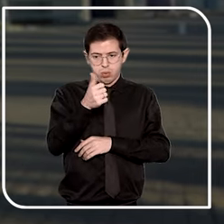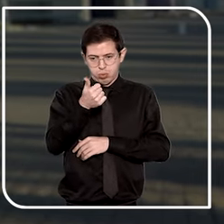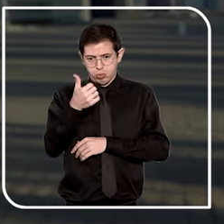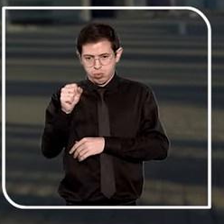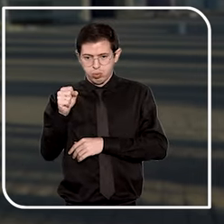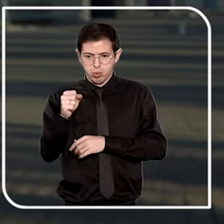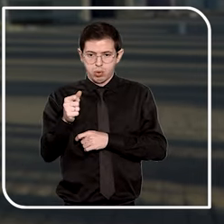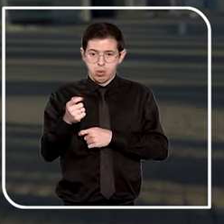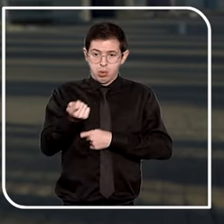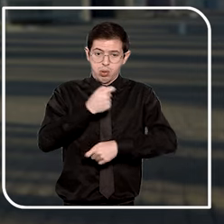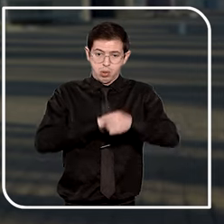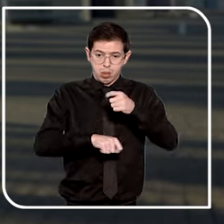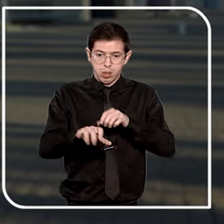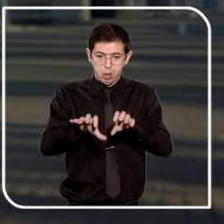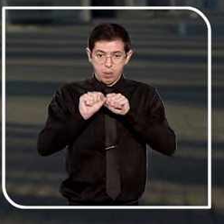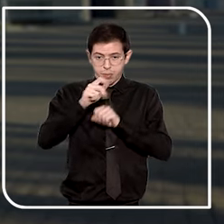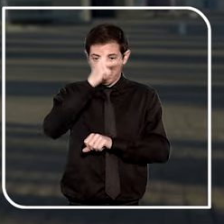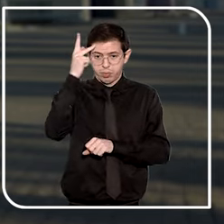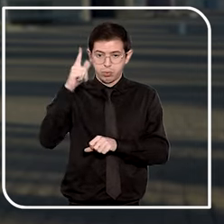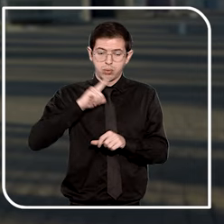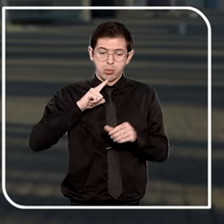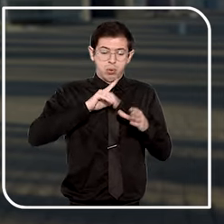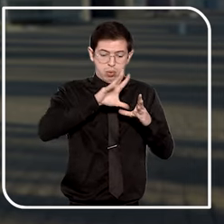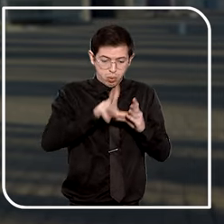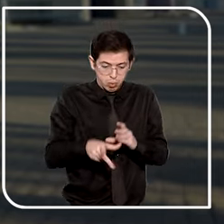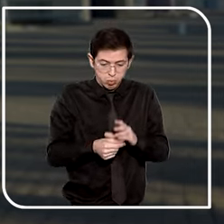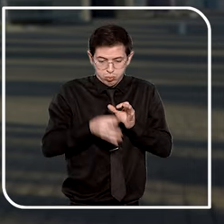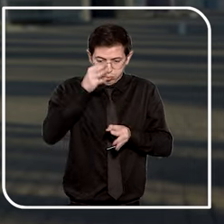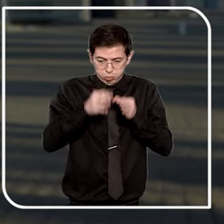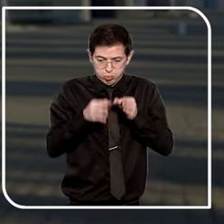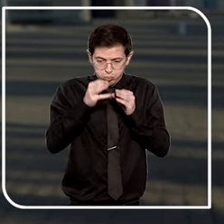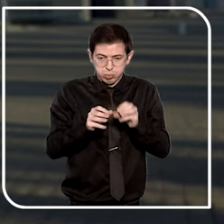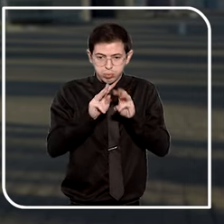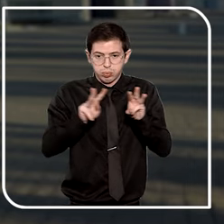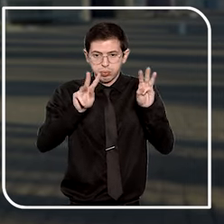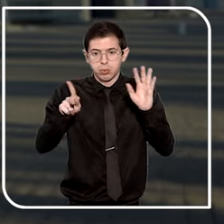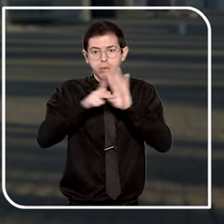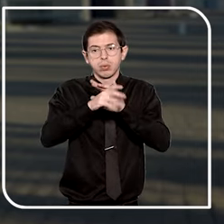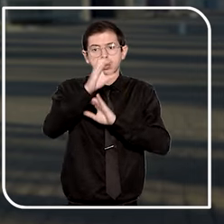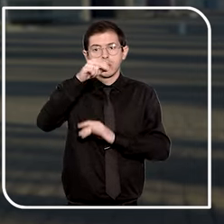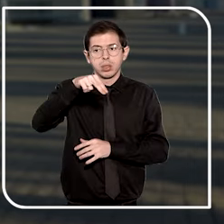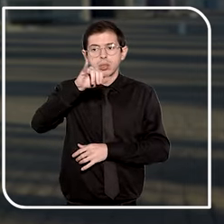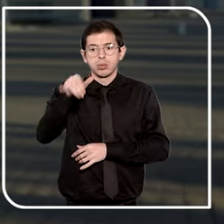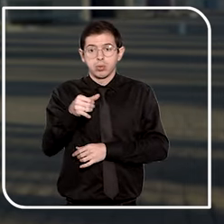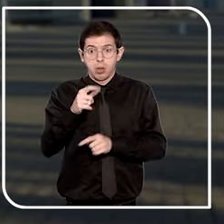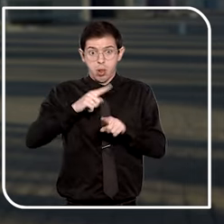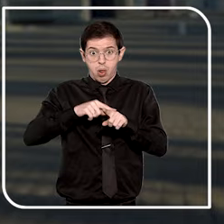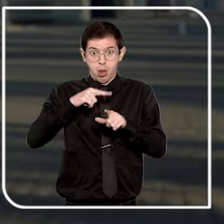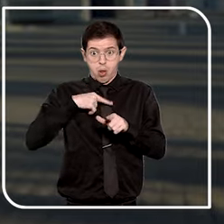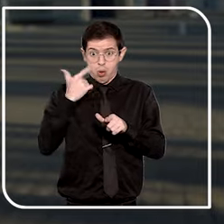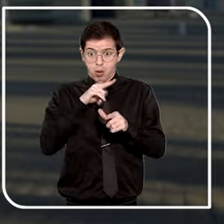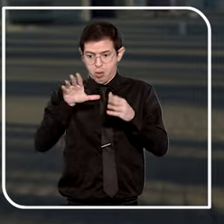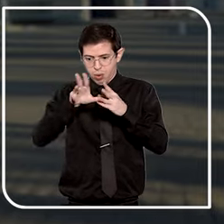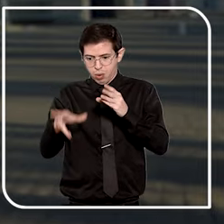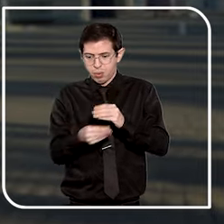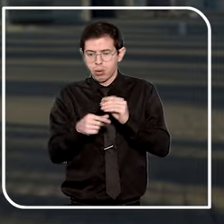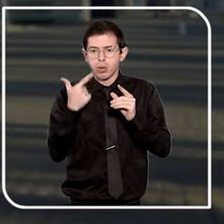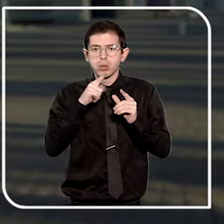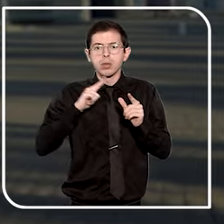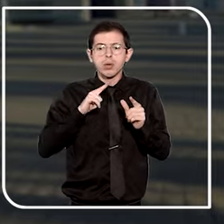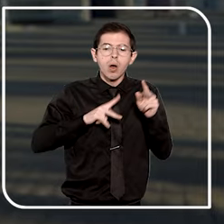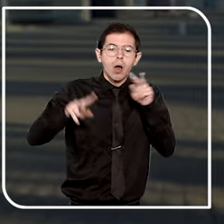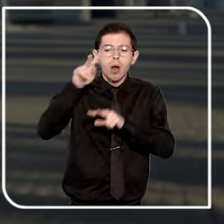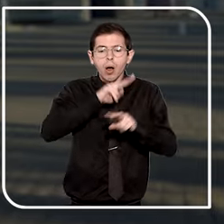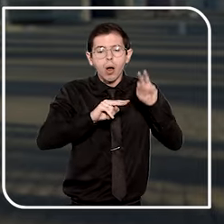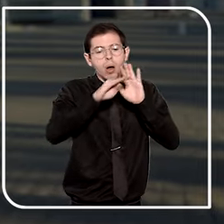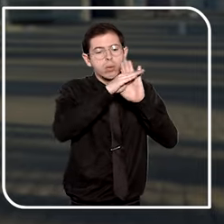pessoas foi inserido no processo judicial eletrônico pelo CNJ. Com a inclusão desses casos, é possível padronizar